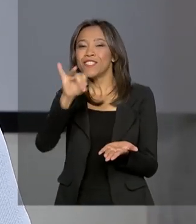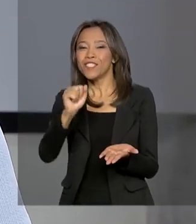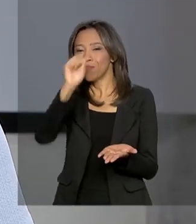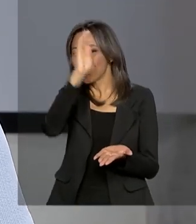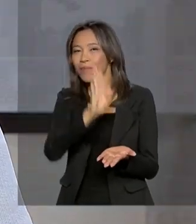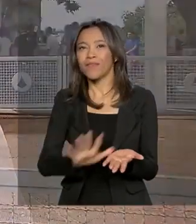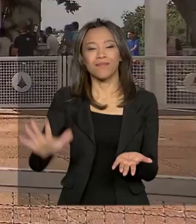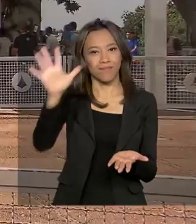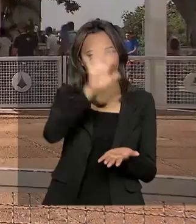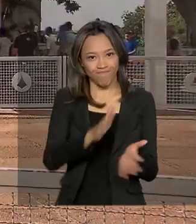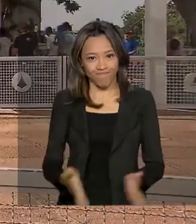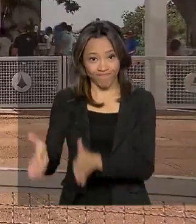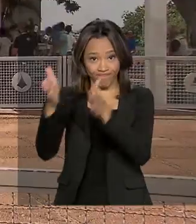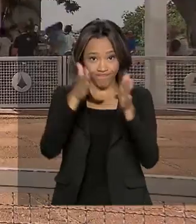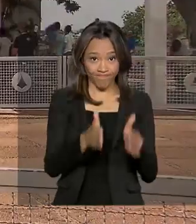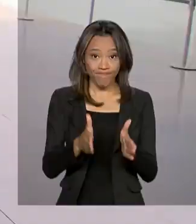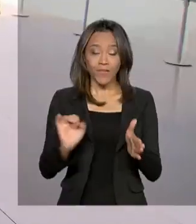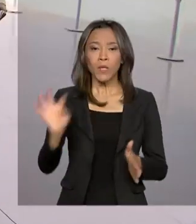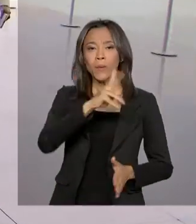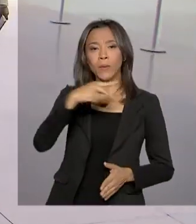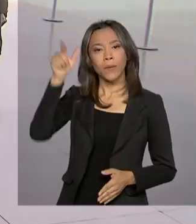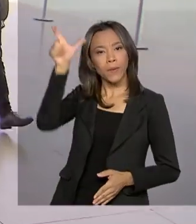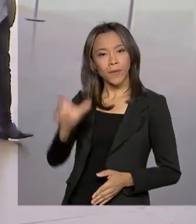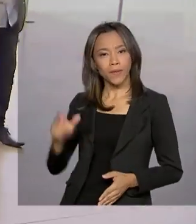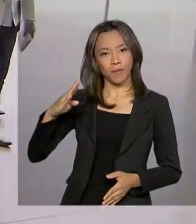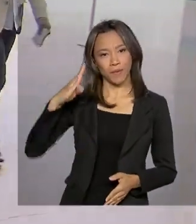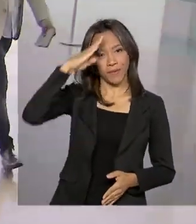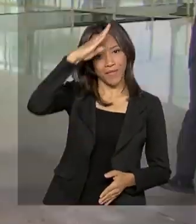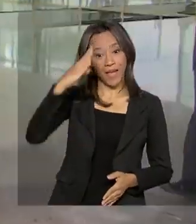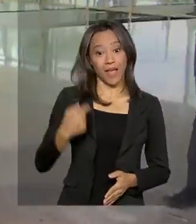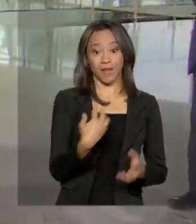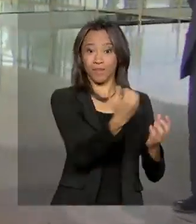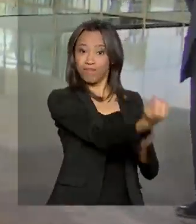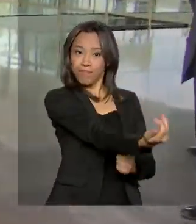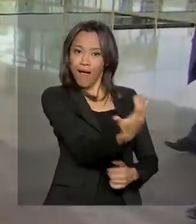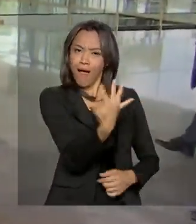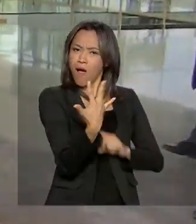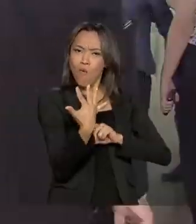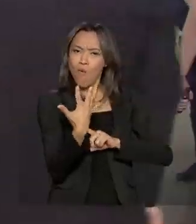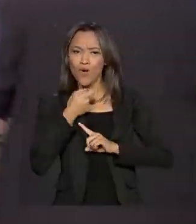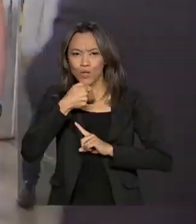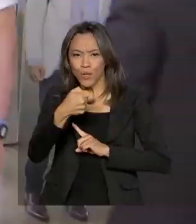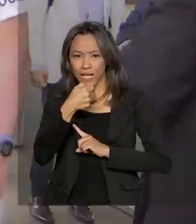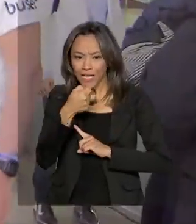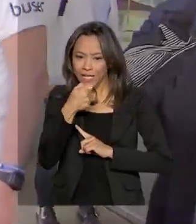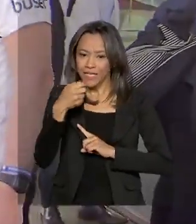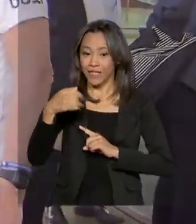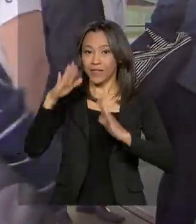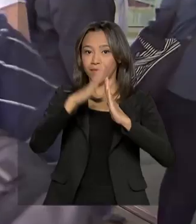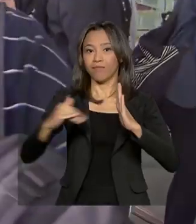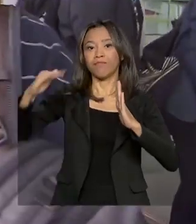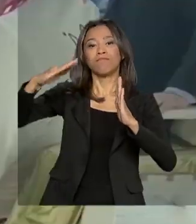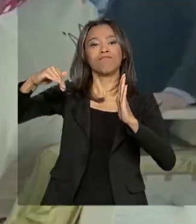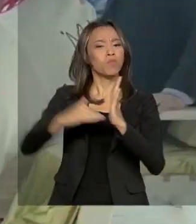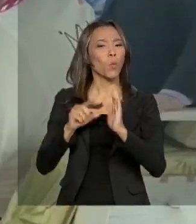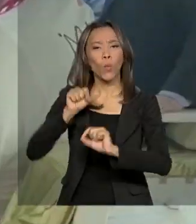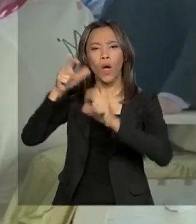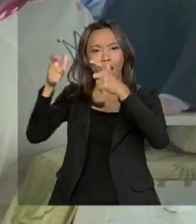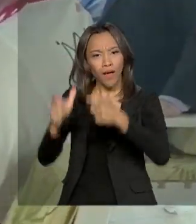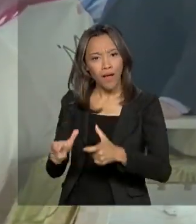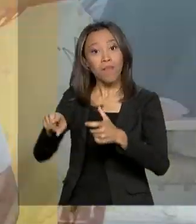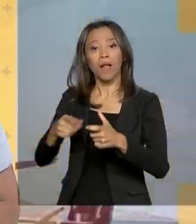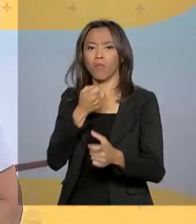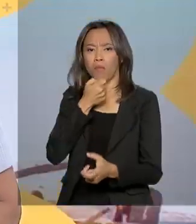todo o país. Presidente Jair Bolsonaro recebe jornalistas no Palácio da Alvorada para uma conversa